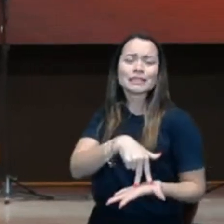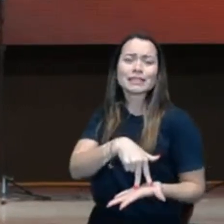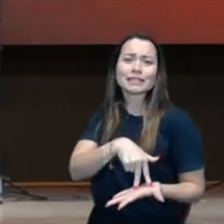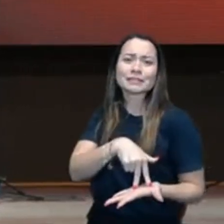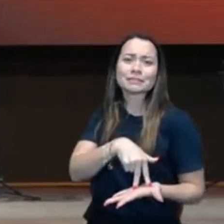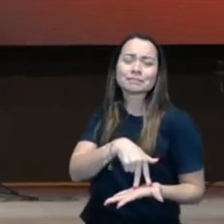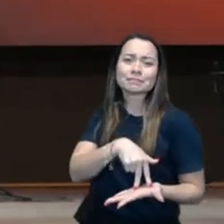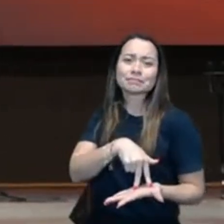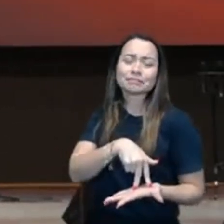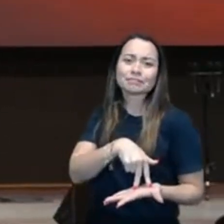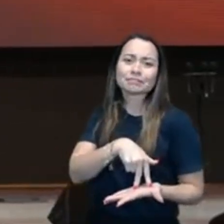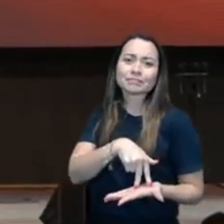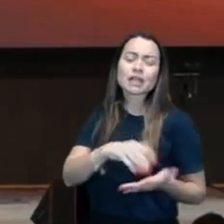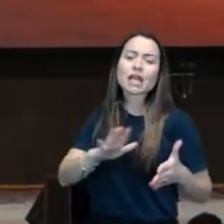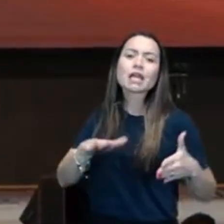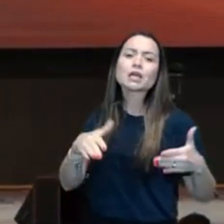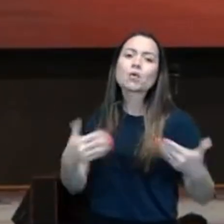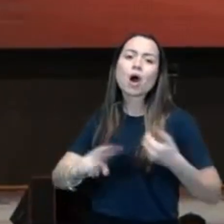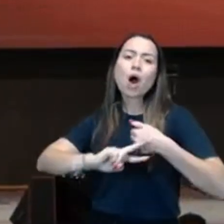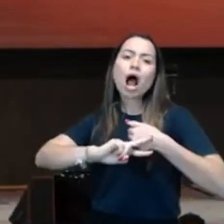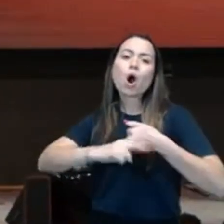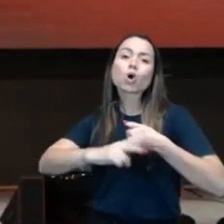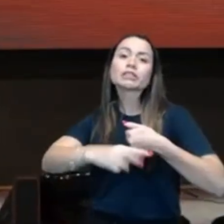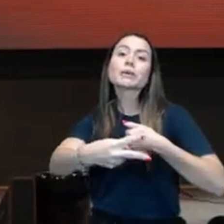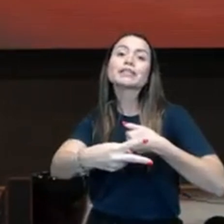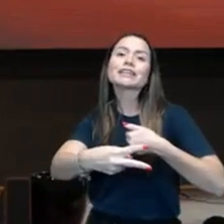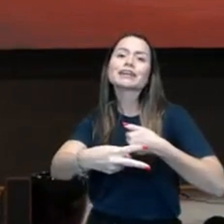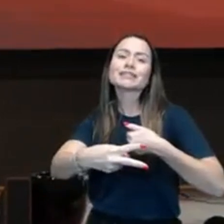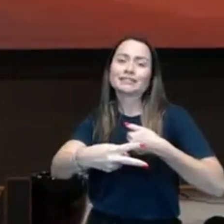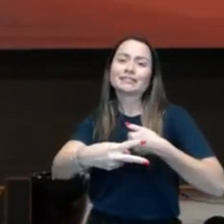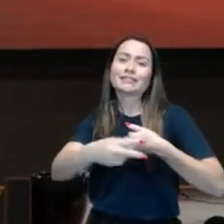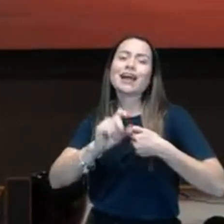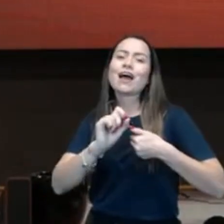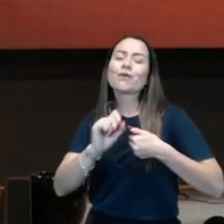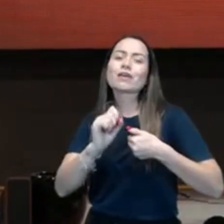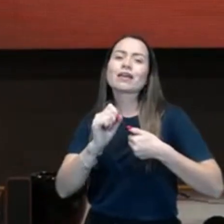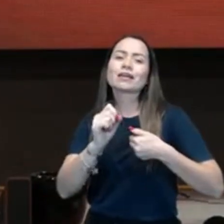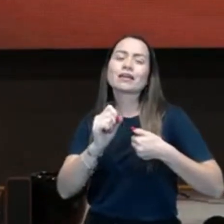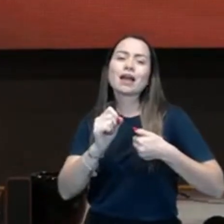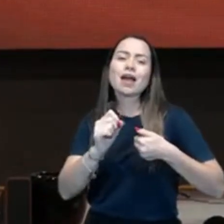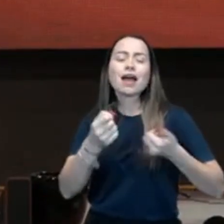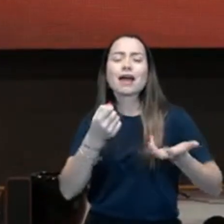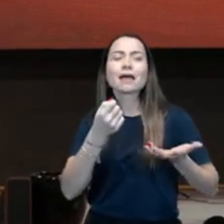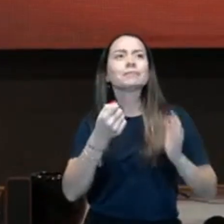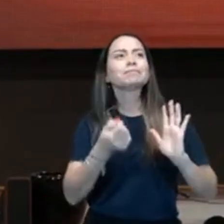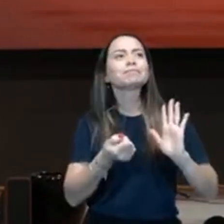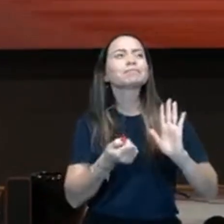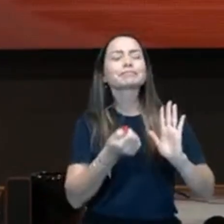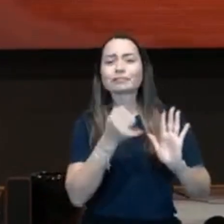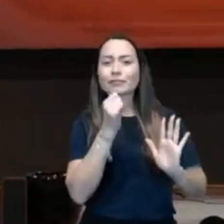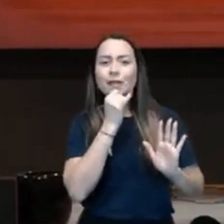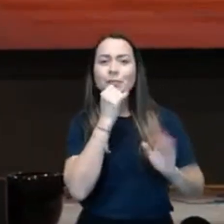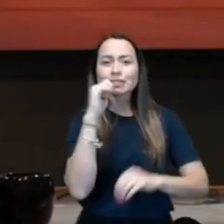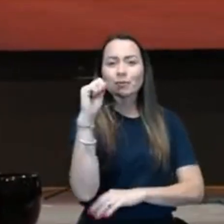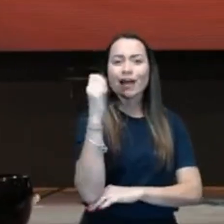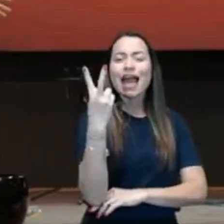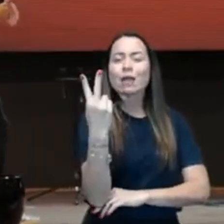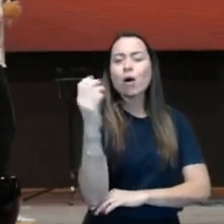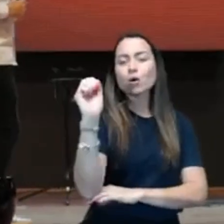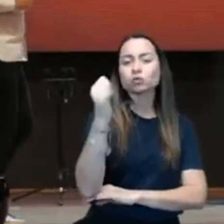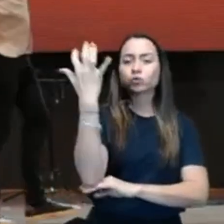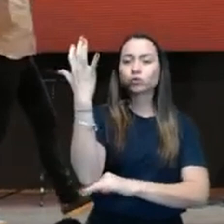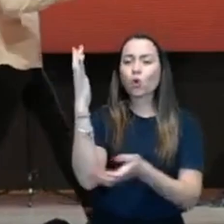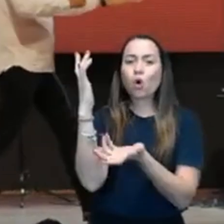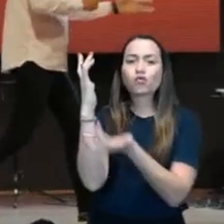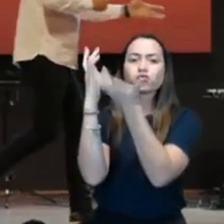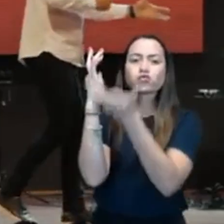Frutificar. Então o foco não é frutificar, o foco é permanecer. Você percebe que ele fala em frutificação, mas ele